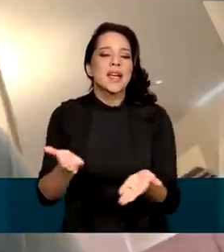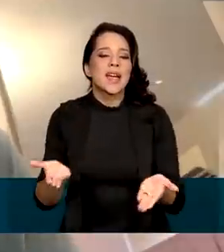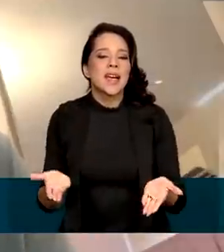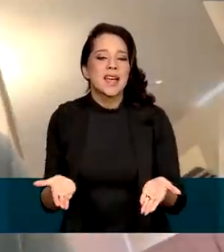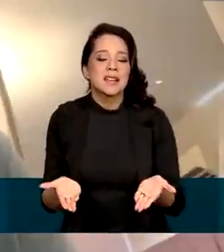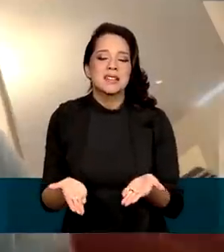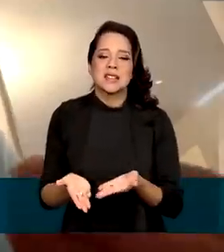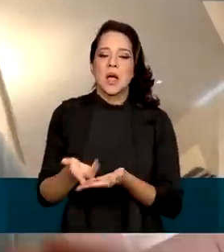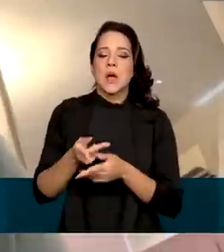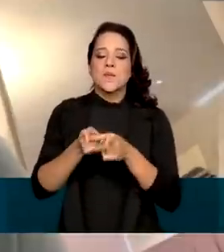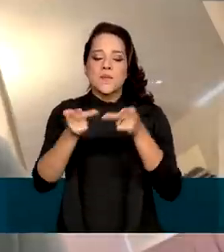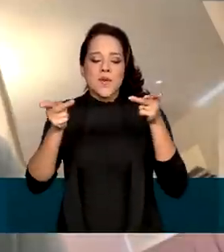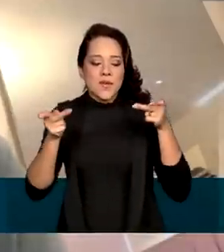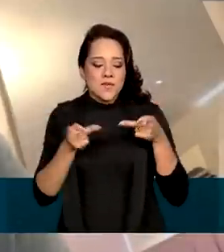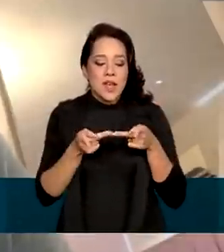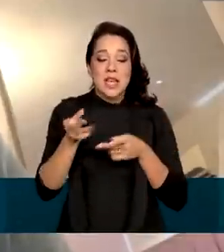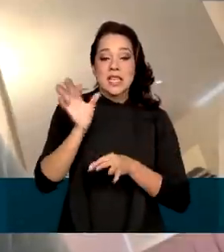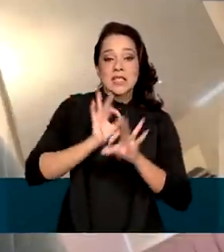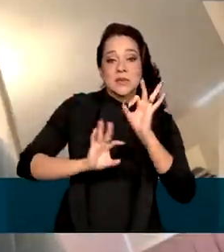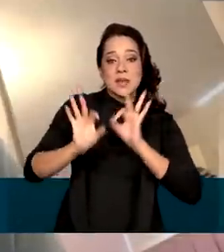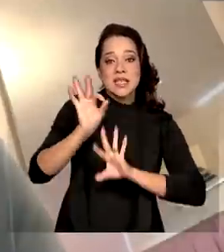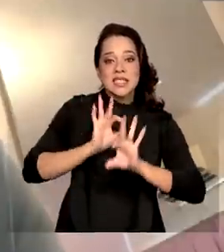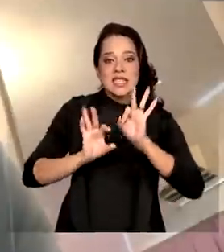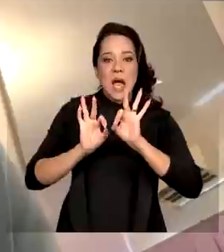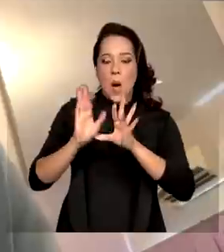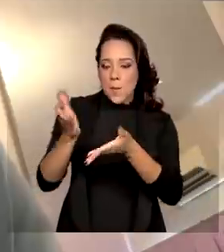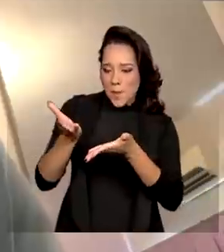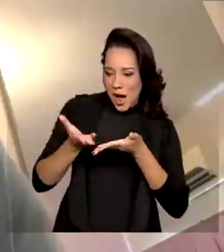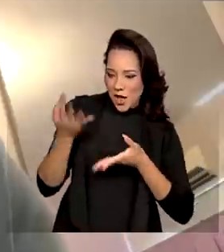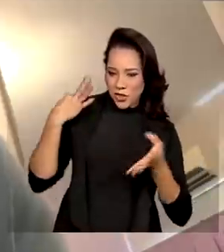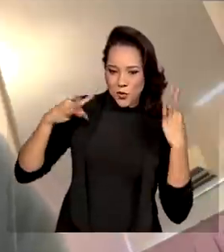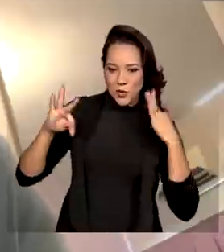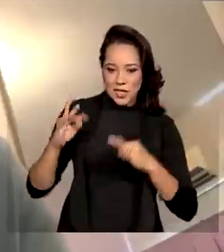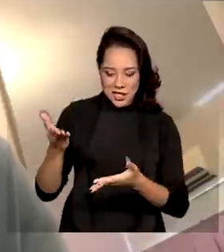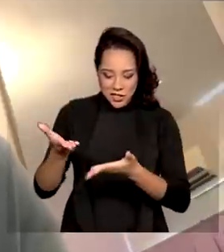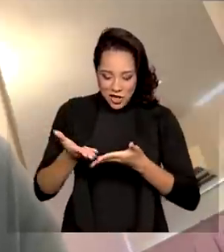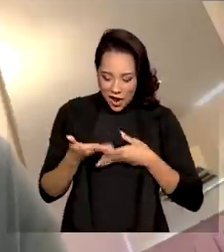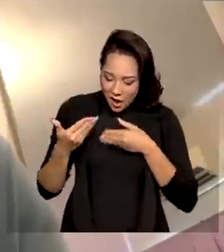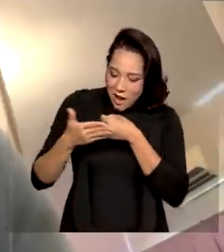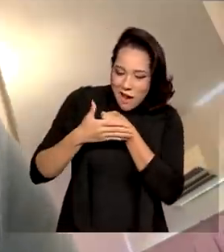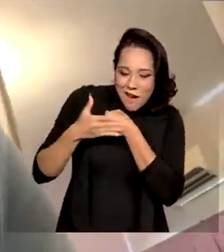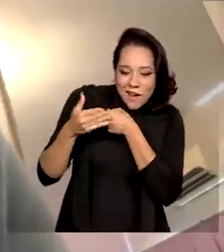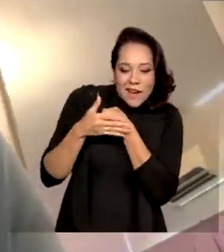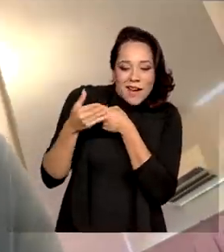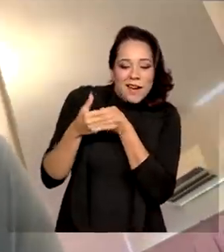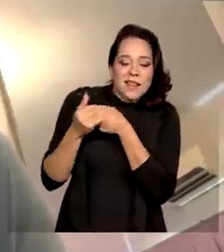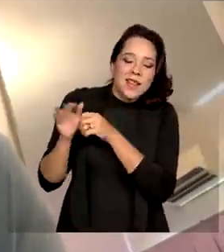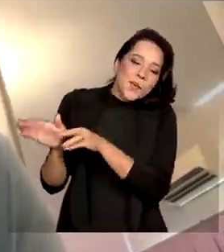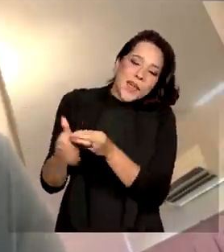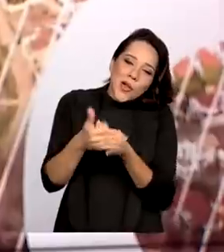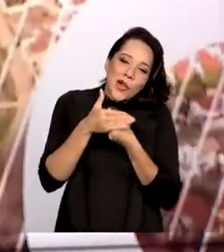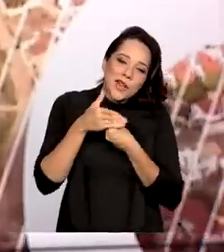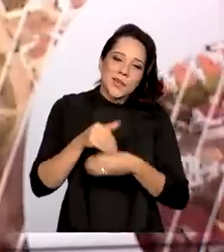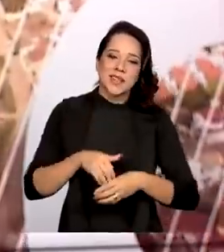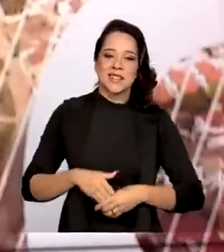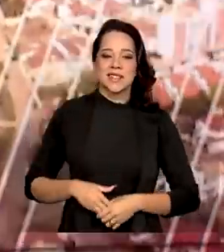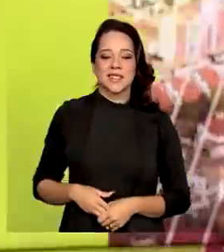com bufês especiais para atender o turista com muito carinho e acolhimento.